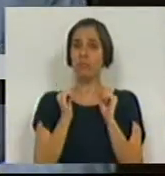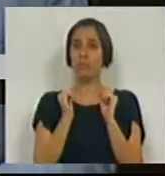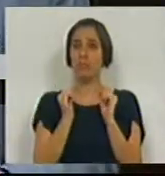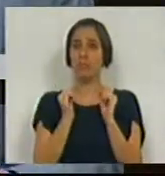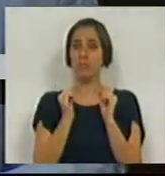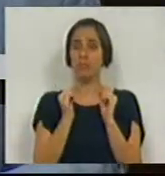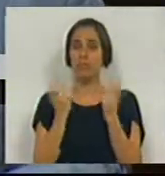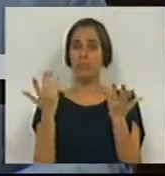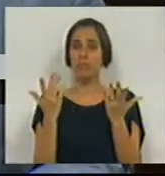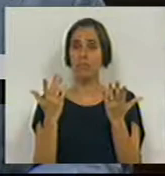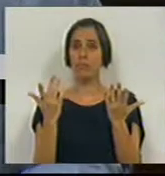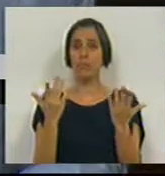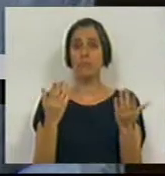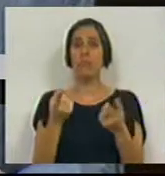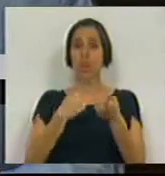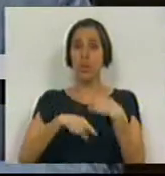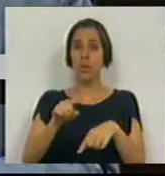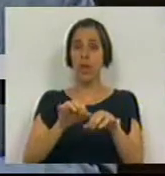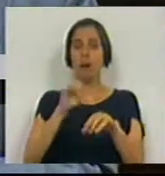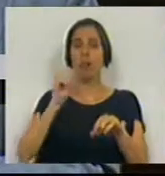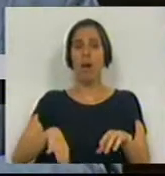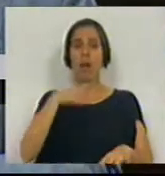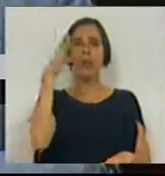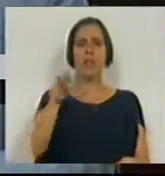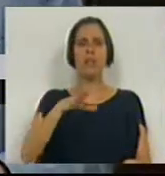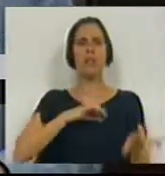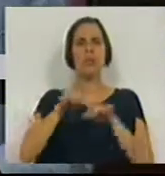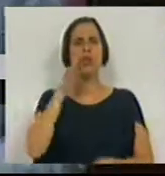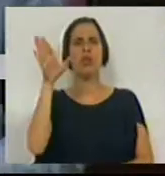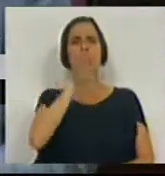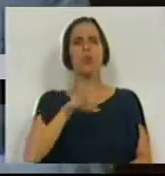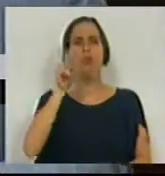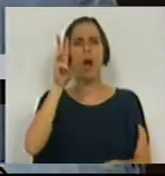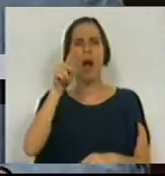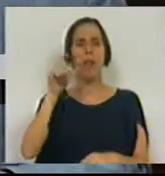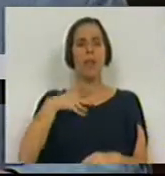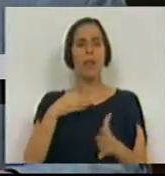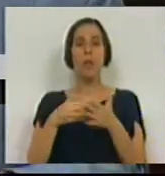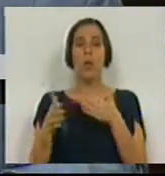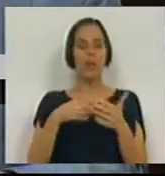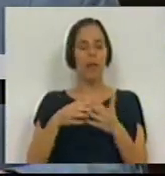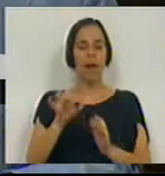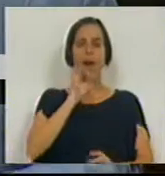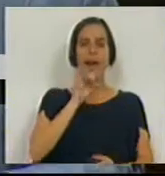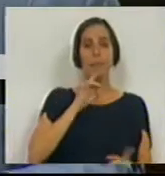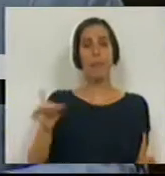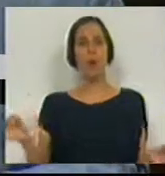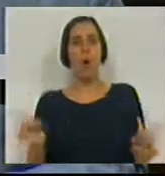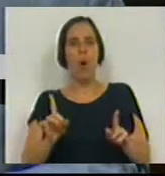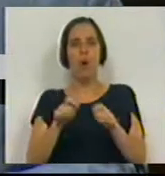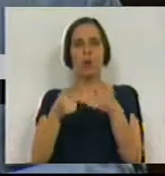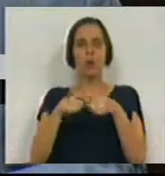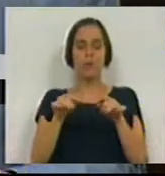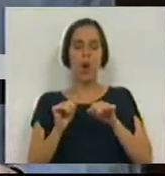colocar em contraponto aquilo que foi dito pelo deputado João Almeida. Não tem nada a ver com a capacidade ou não dos